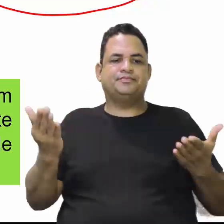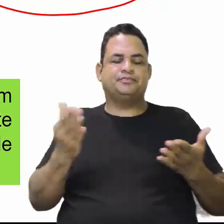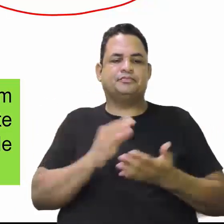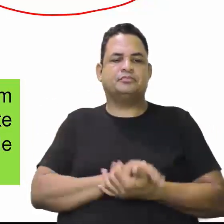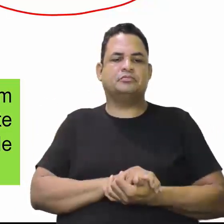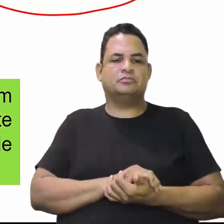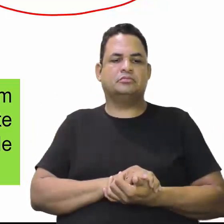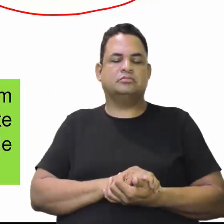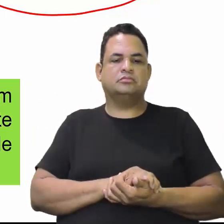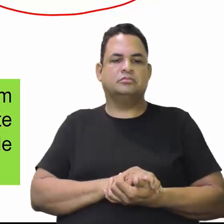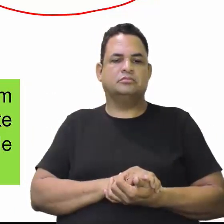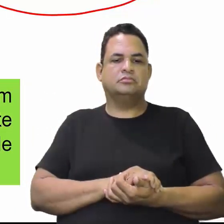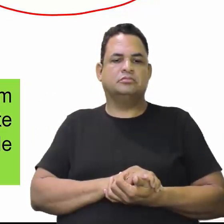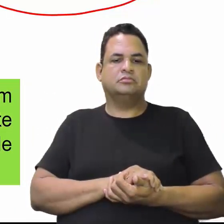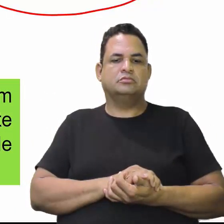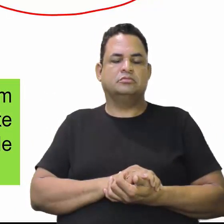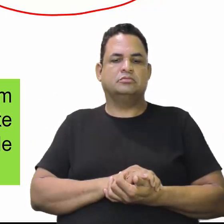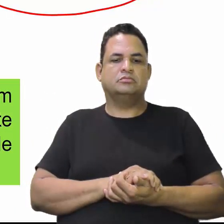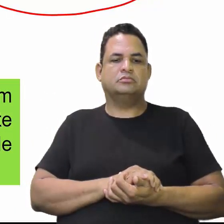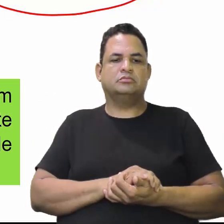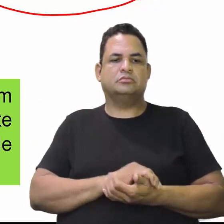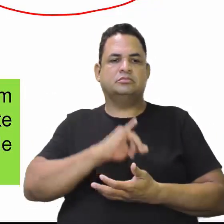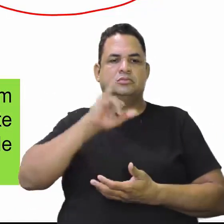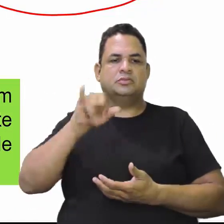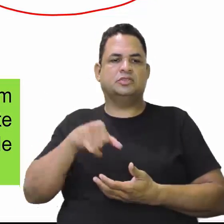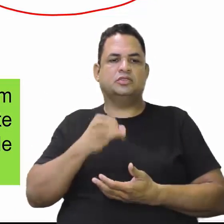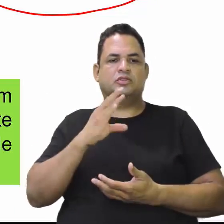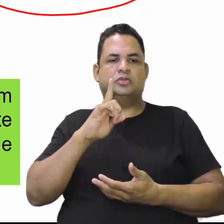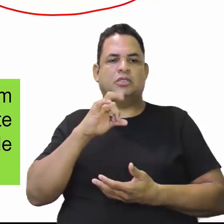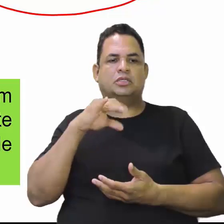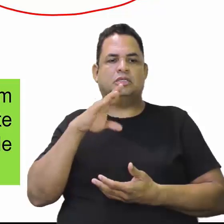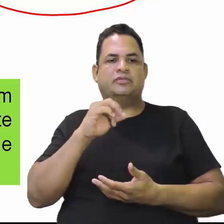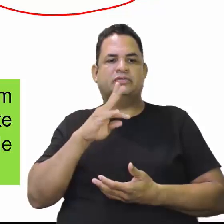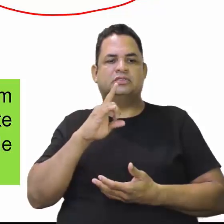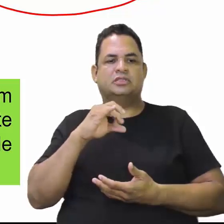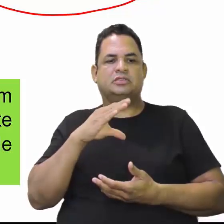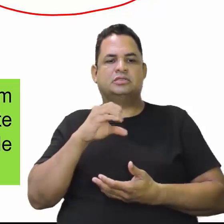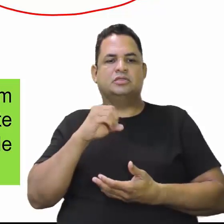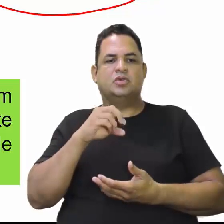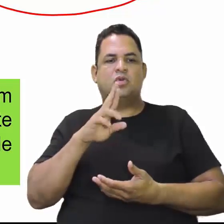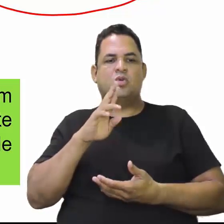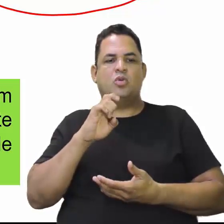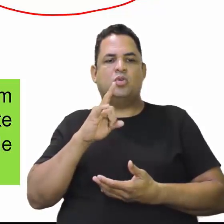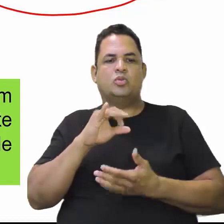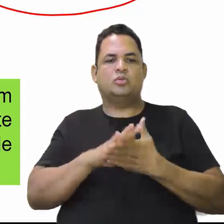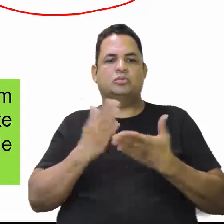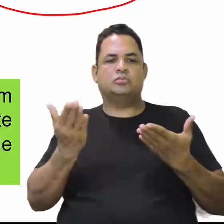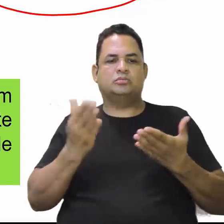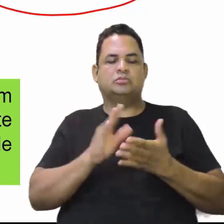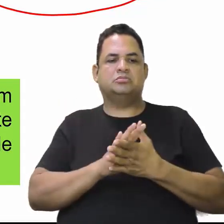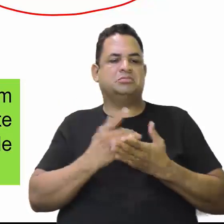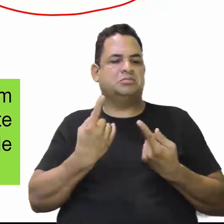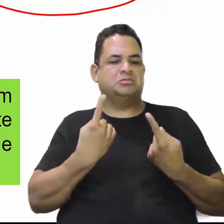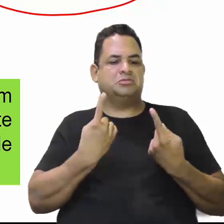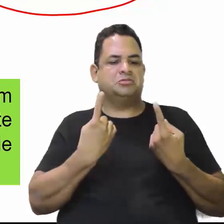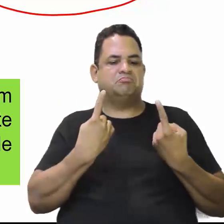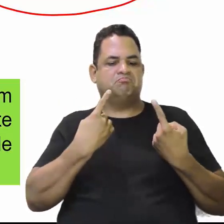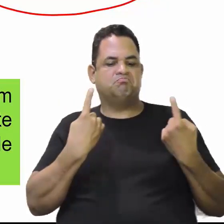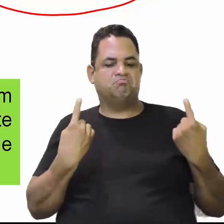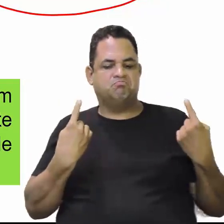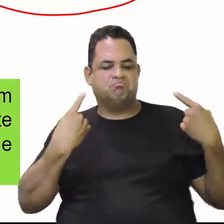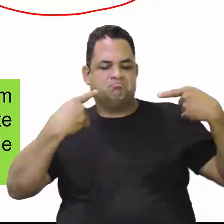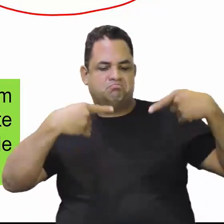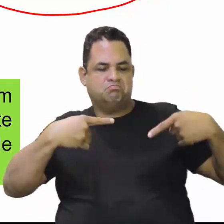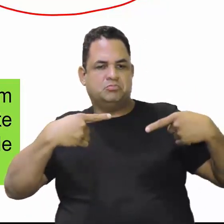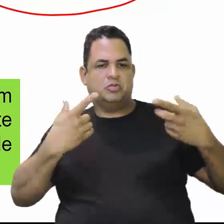época. Inclusive, Joaquim Vicente Rondon foi indicado por ele e depois se tornou inimigo político dele.